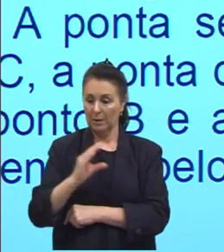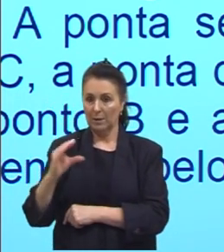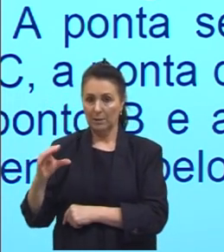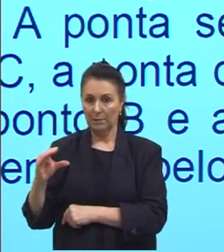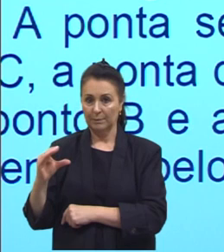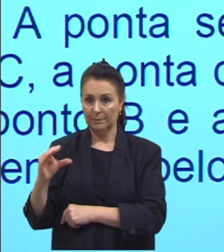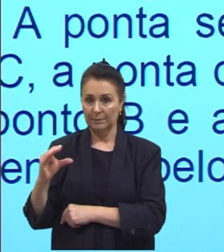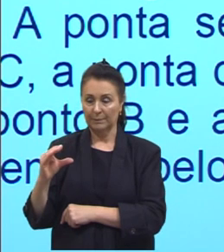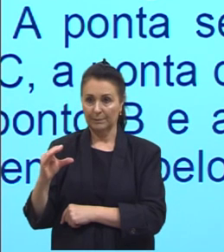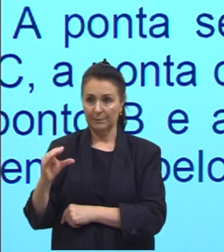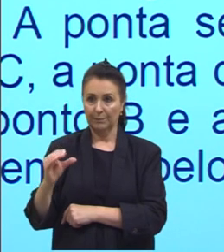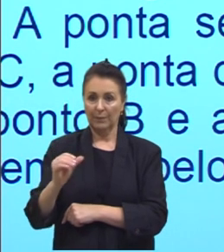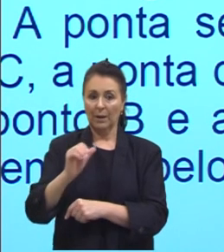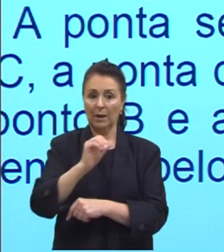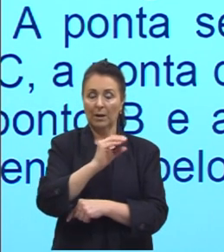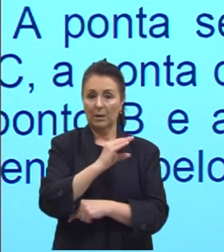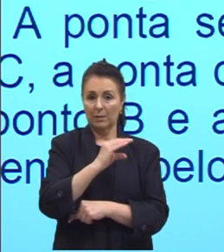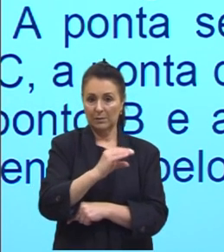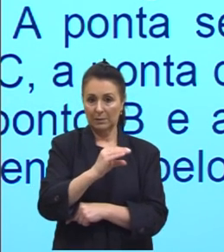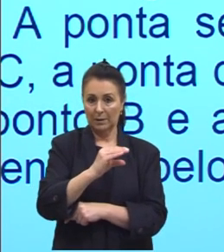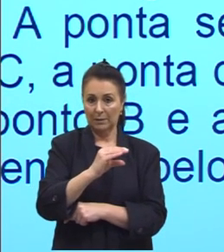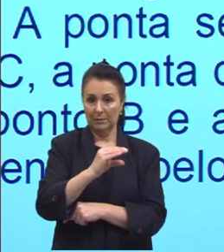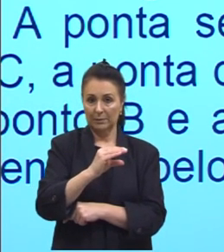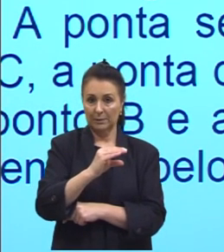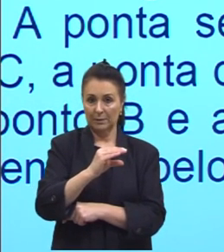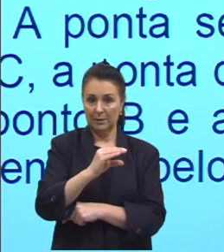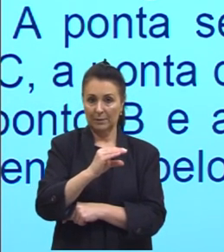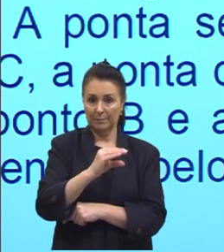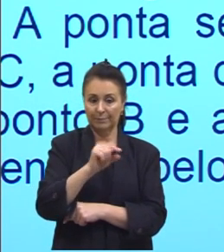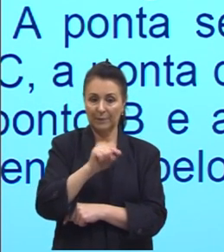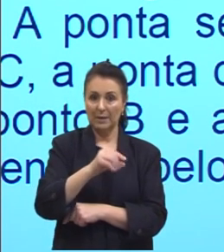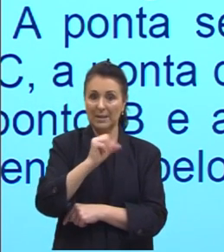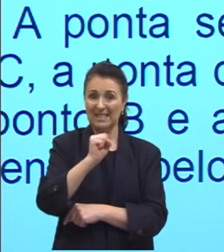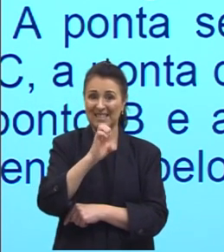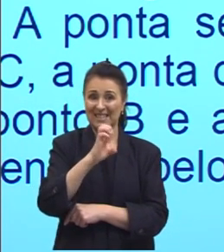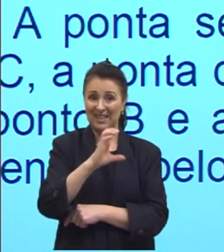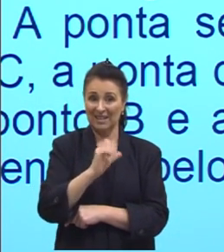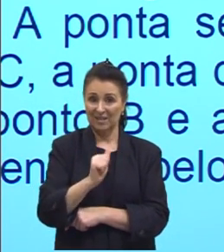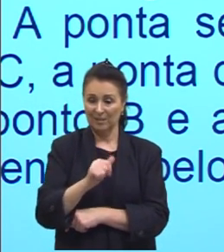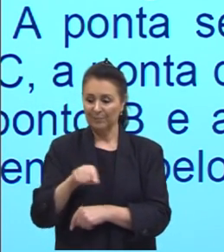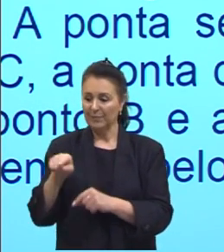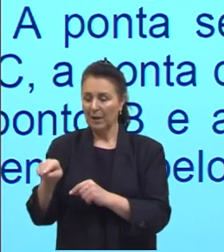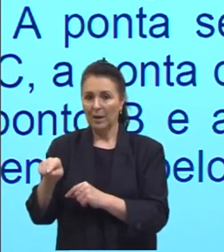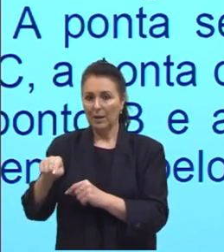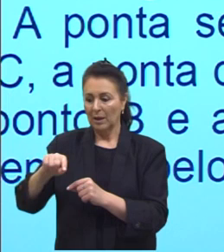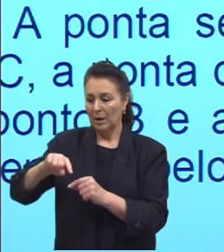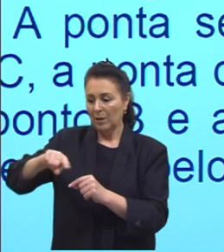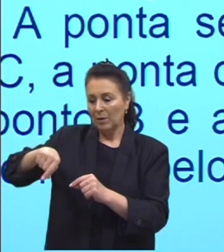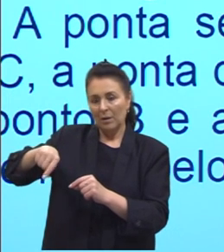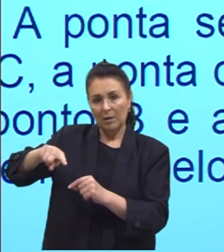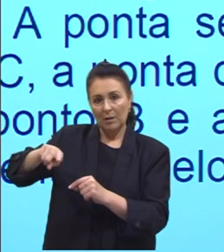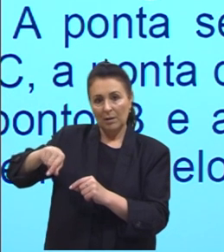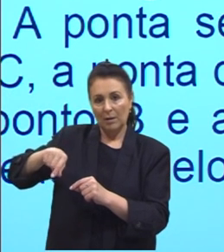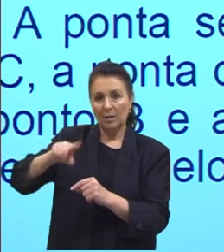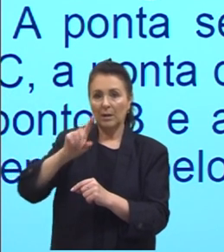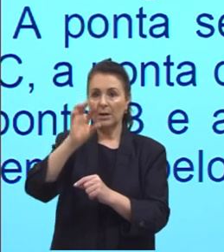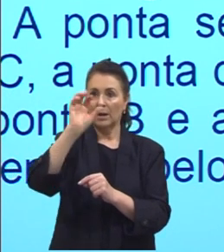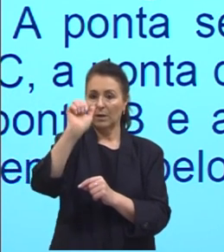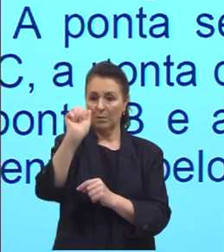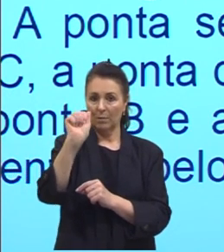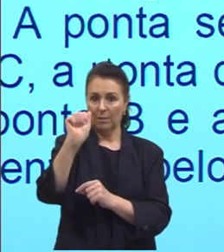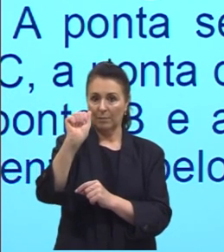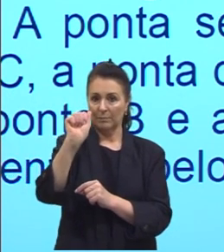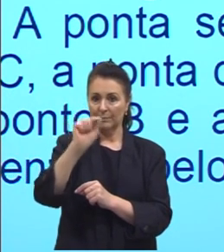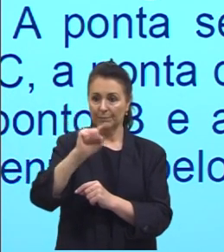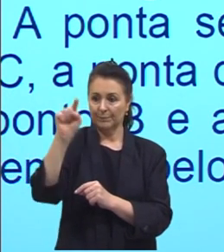representam a ponta do grafite e a ponta seca e aqui na cabeça do compasso foi marcado o ponto A